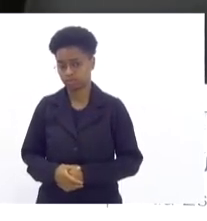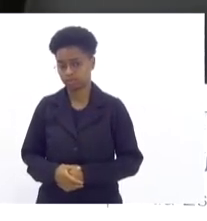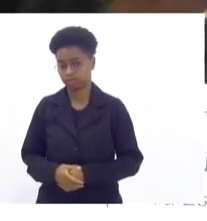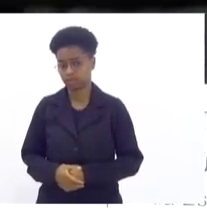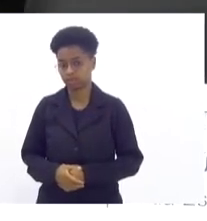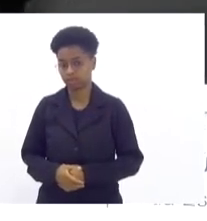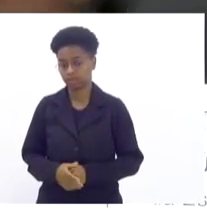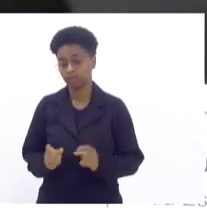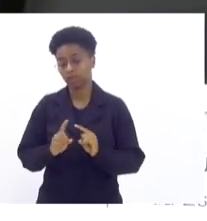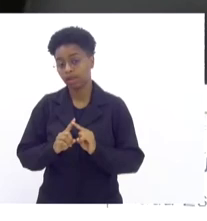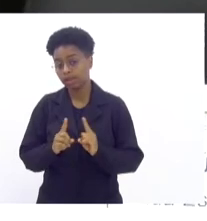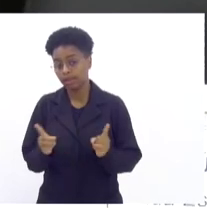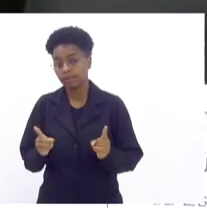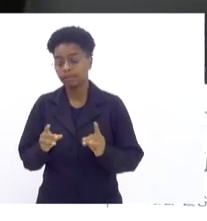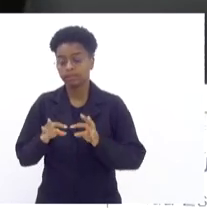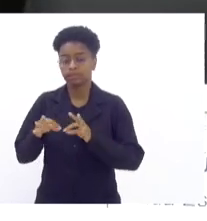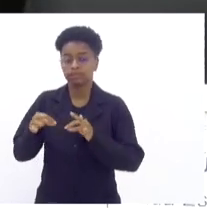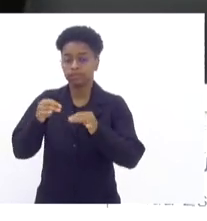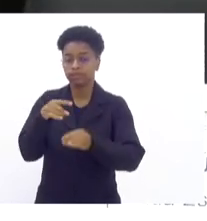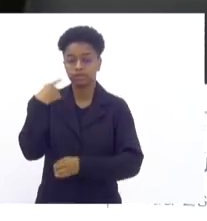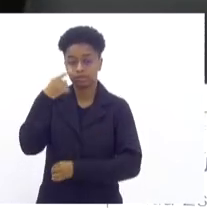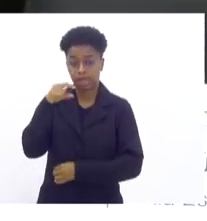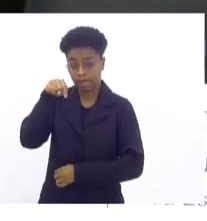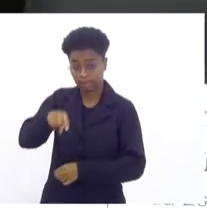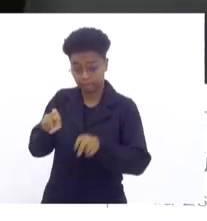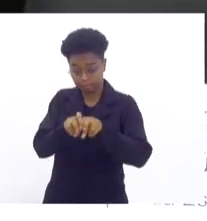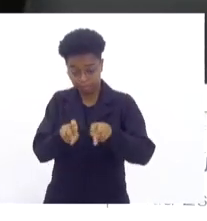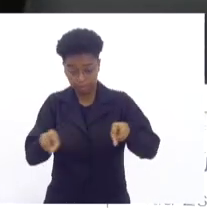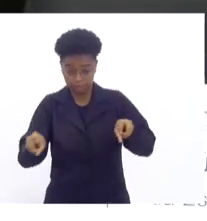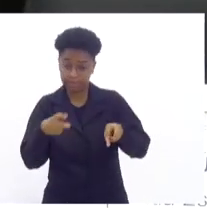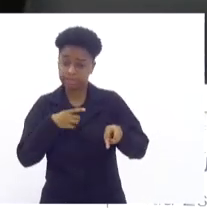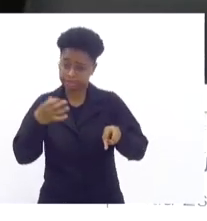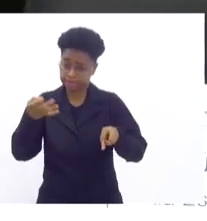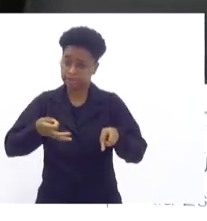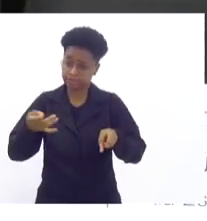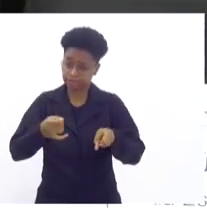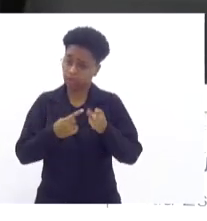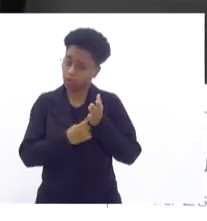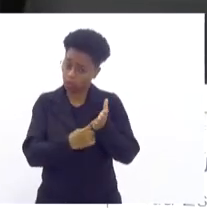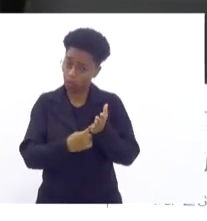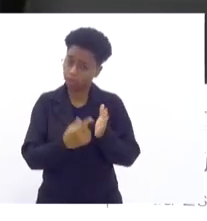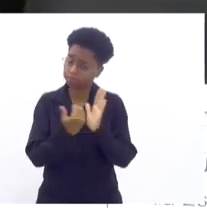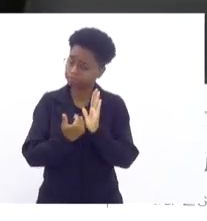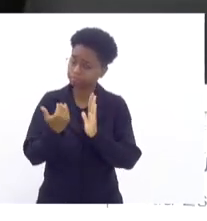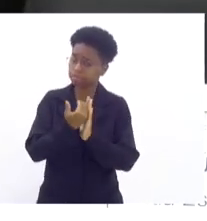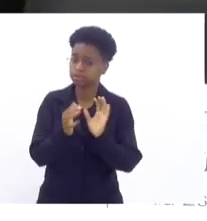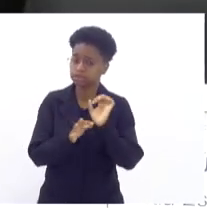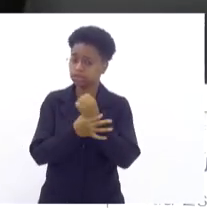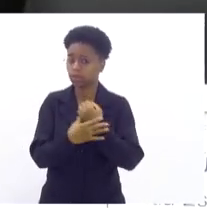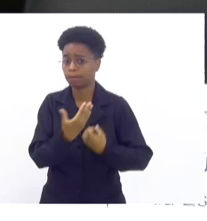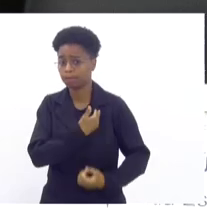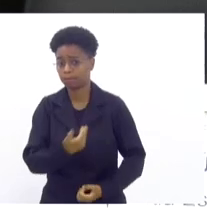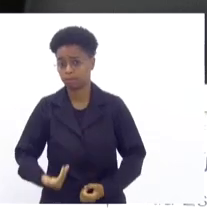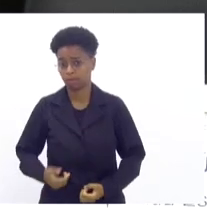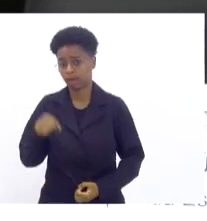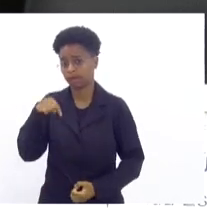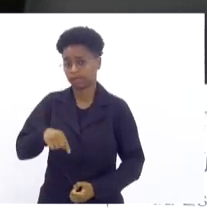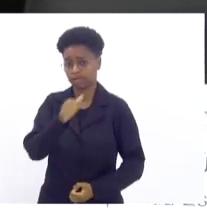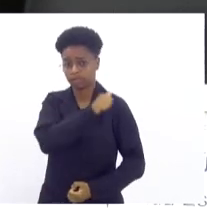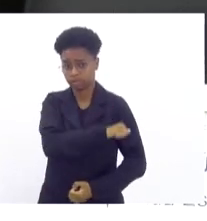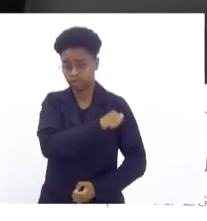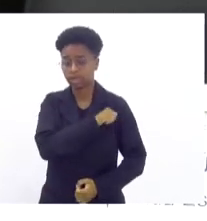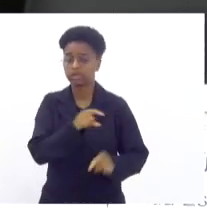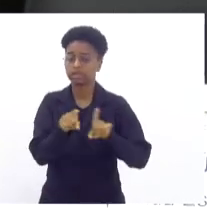Mas essa, todos esses deputados que estão aqui sentados, vocês podem ter certeza que tem um compromisso muito grande com a segurança pública do nosso Estado e nós vamos